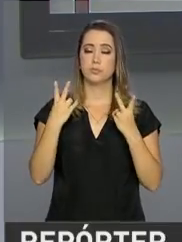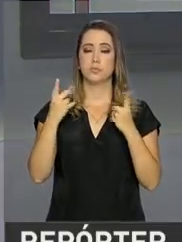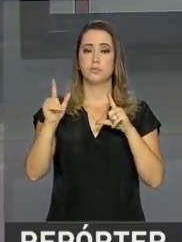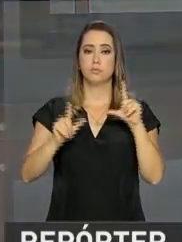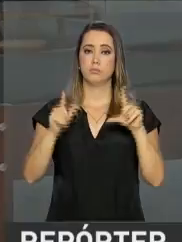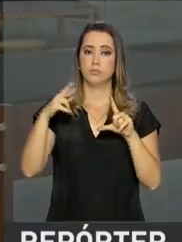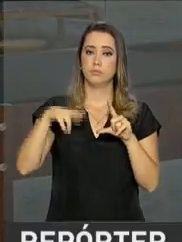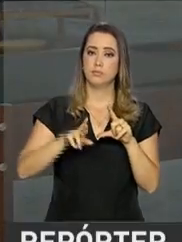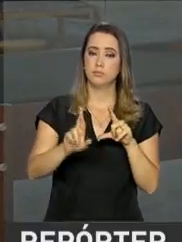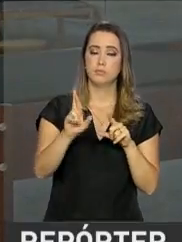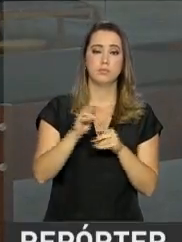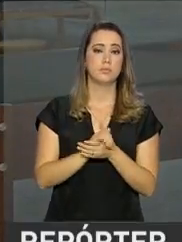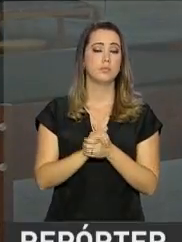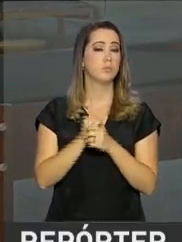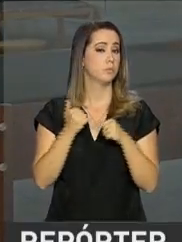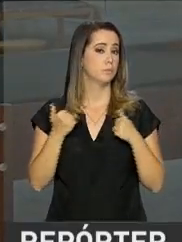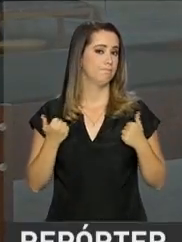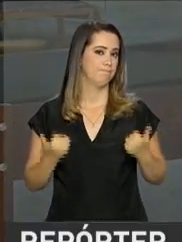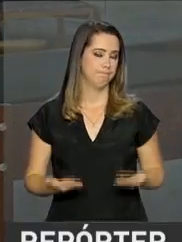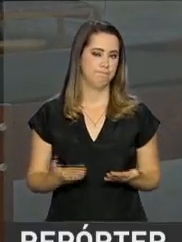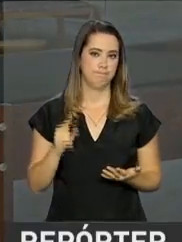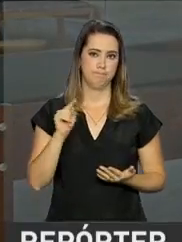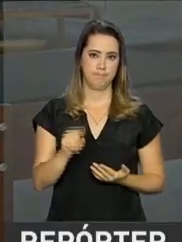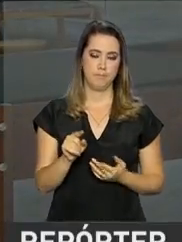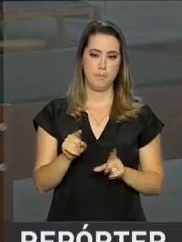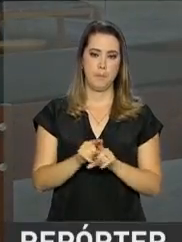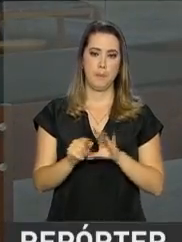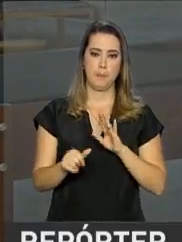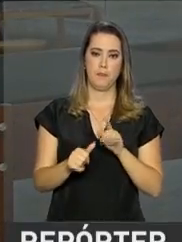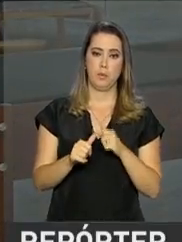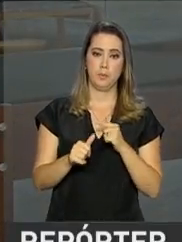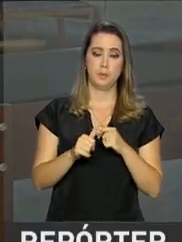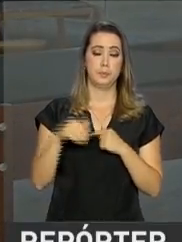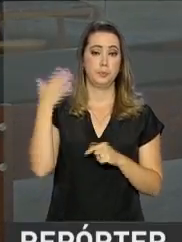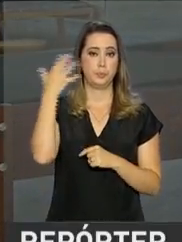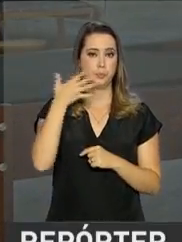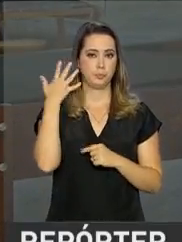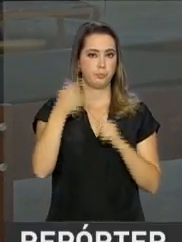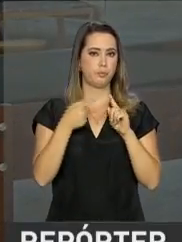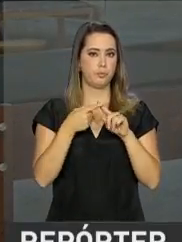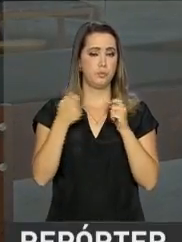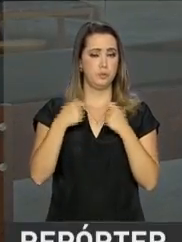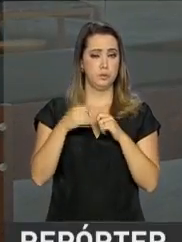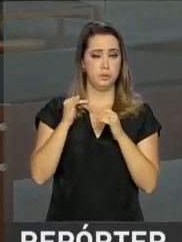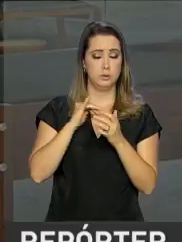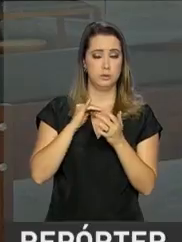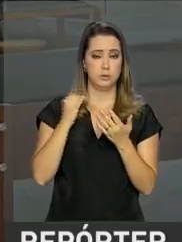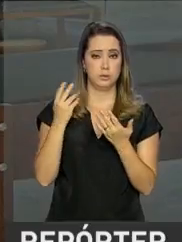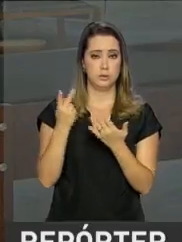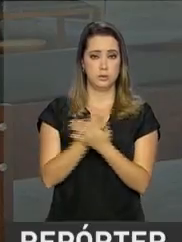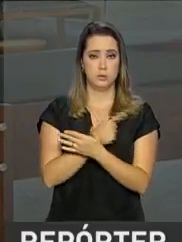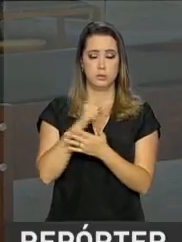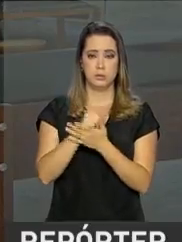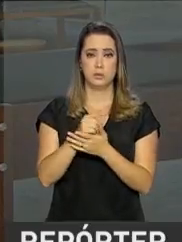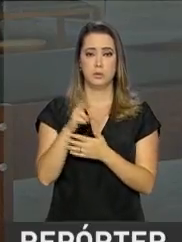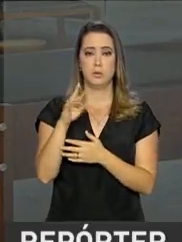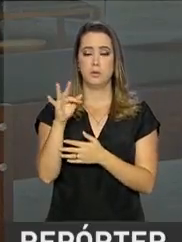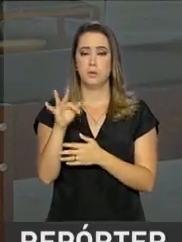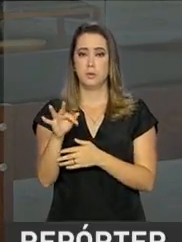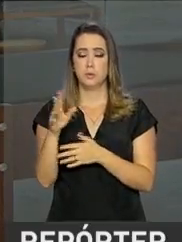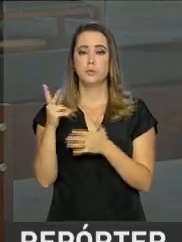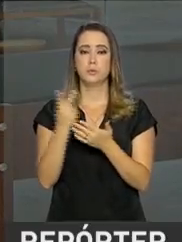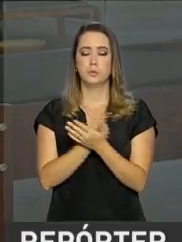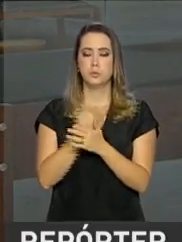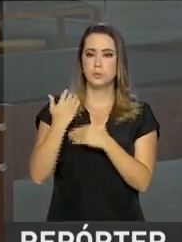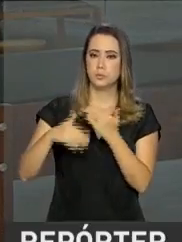que nos assistem na TV NBR. Olha, Jaime, o primeiro esclarecimento que deve ser feito pela Receita Federal e que foi feito